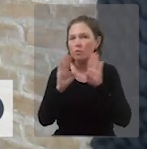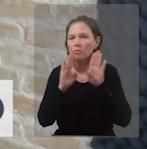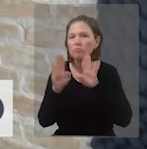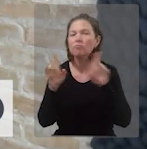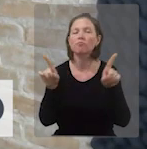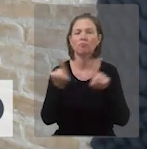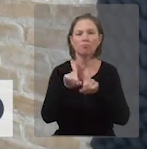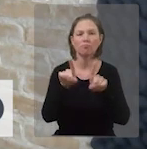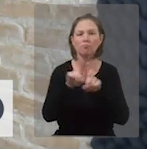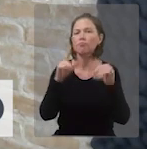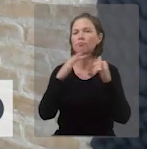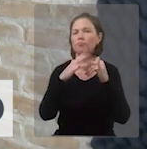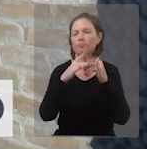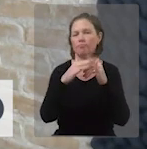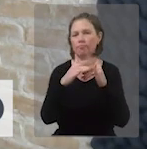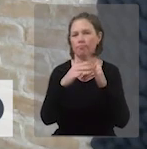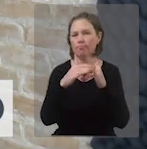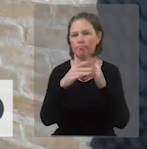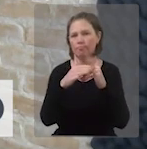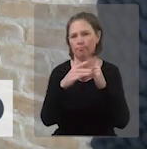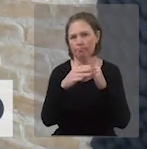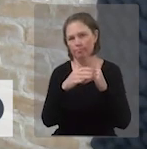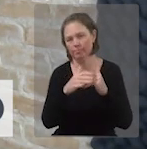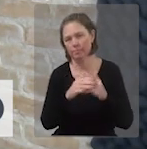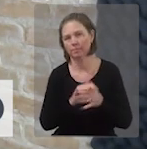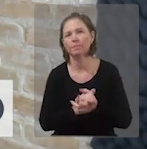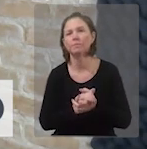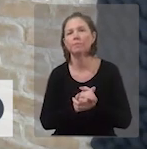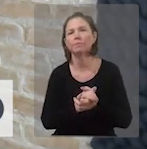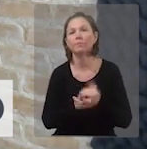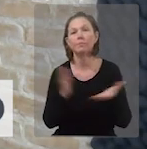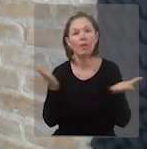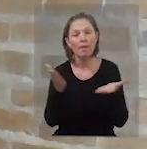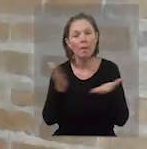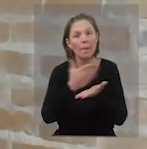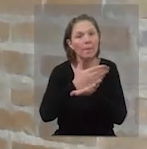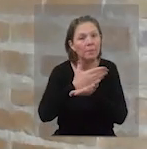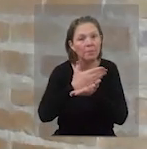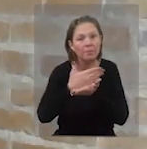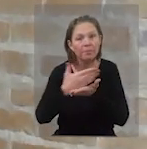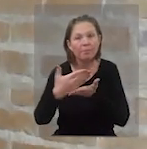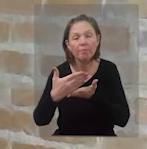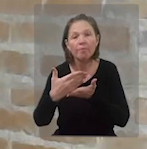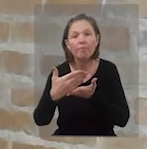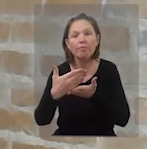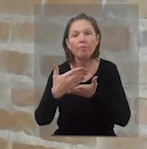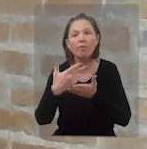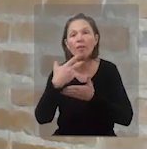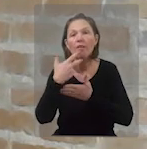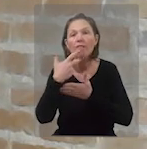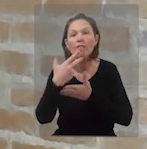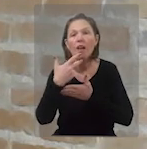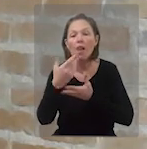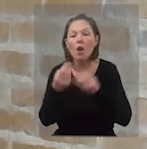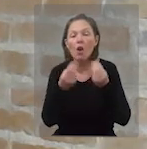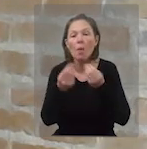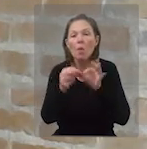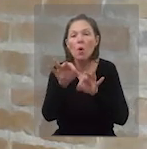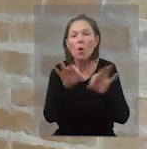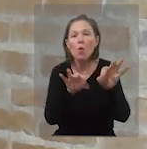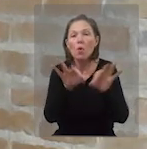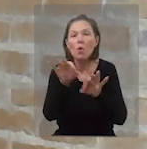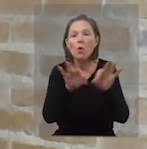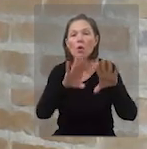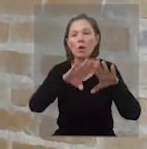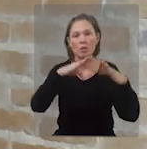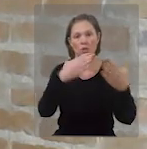.com.br e agora no youtube.com.br e a gente abre o cardápio de hoje falando sobre gestão